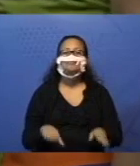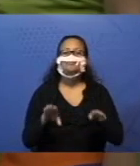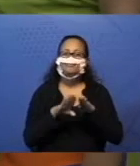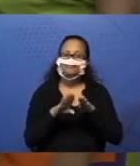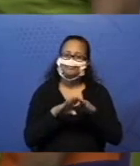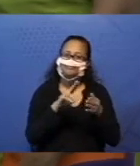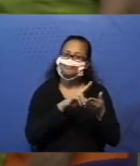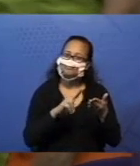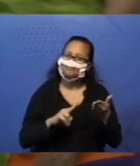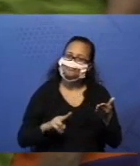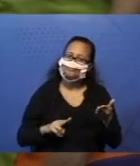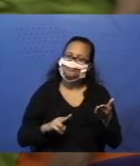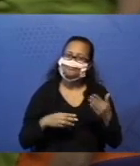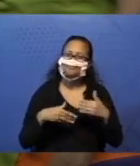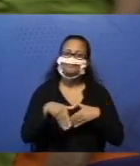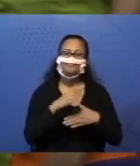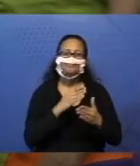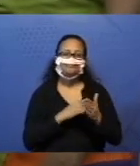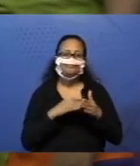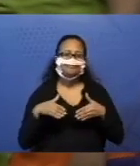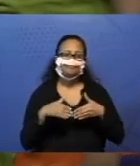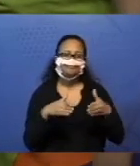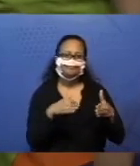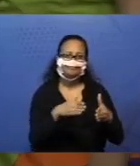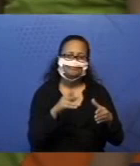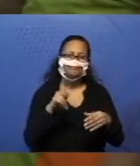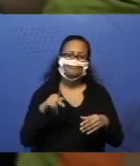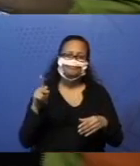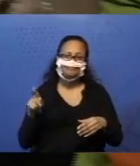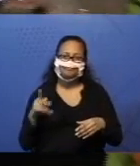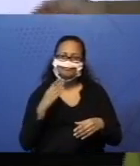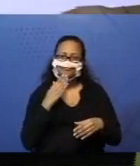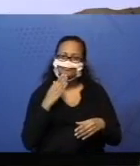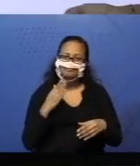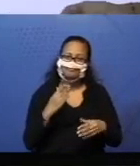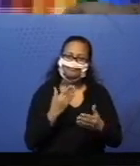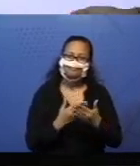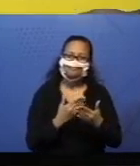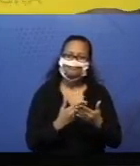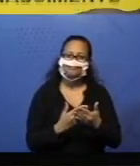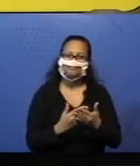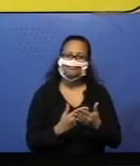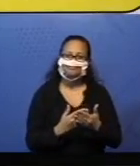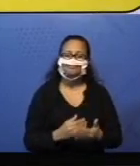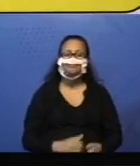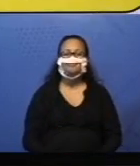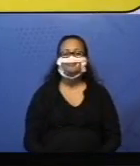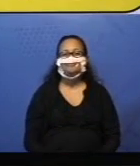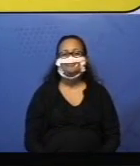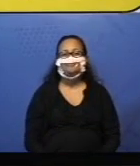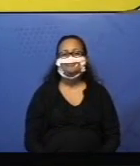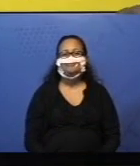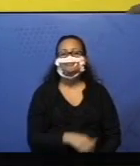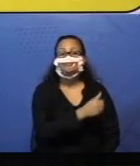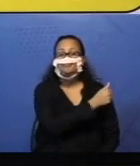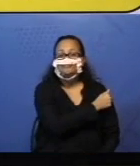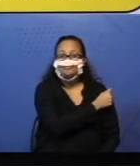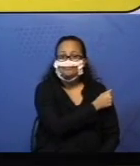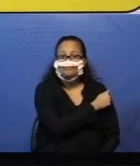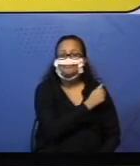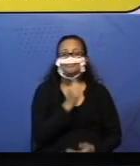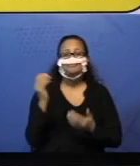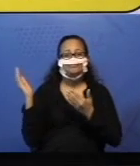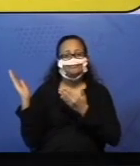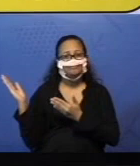desenhou todo o trajeto que a professora pediu na aula. Muito bem. A aluna Hilary